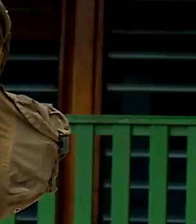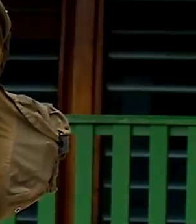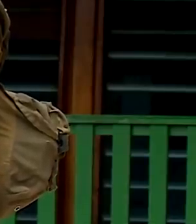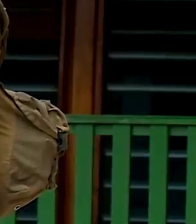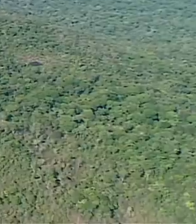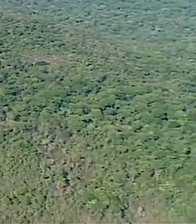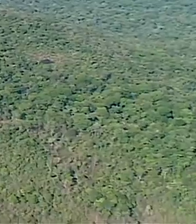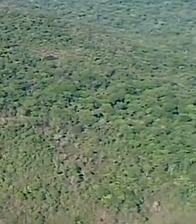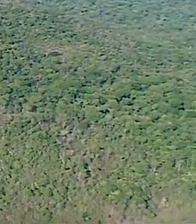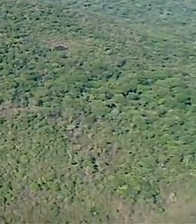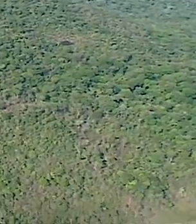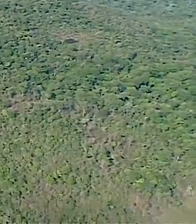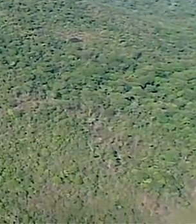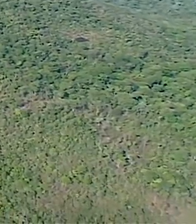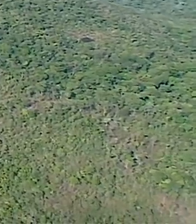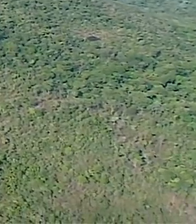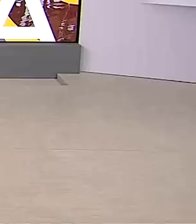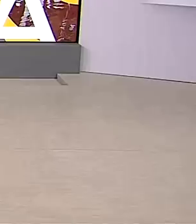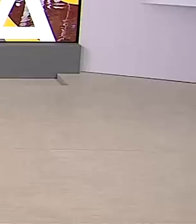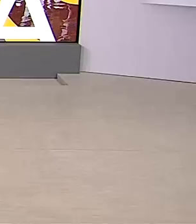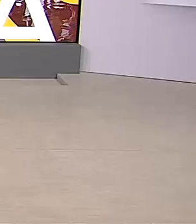Silva! Silva!